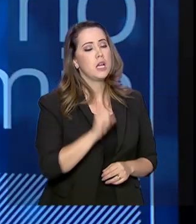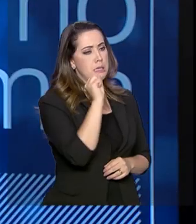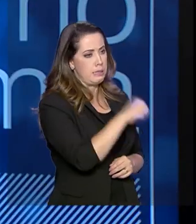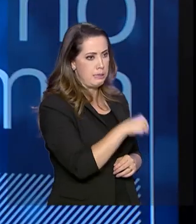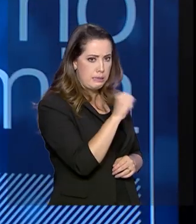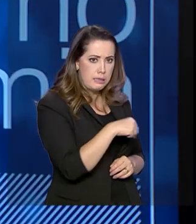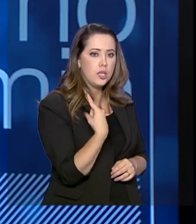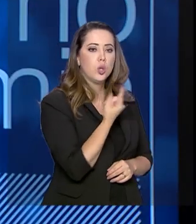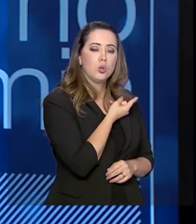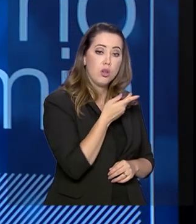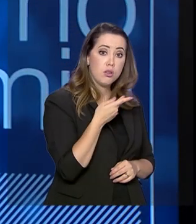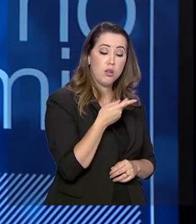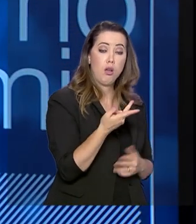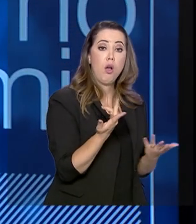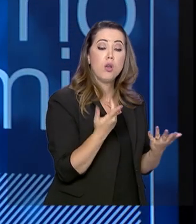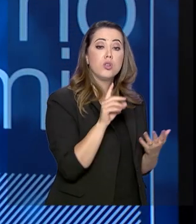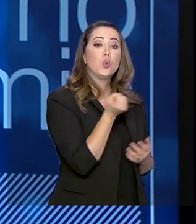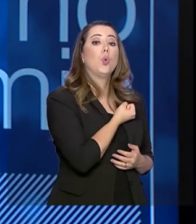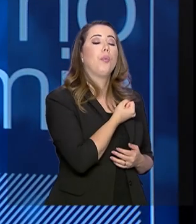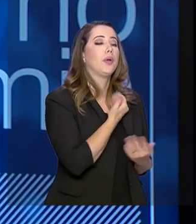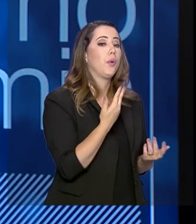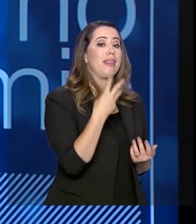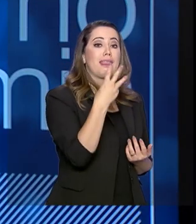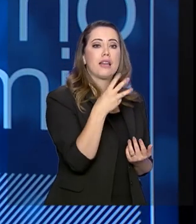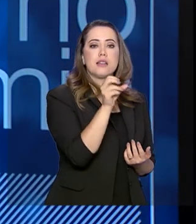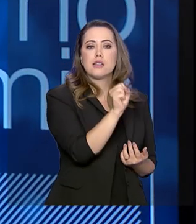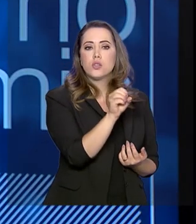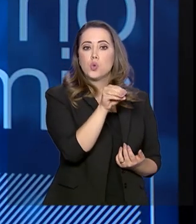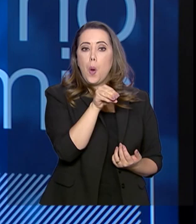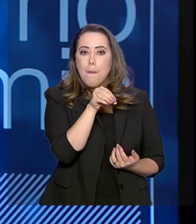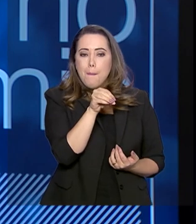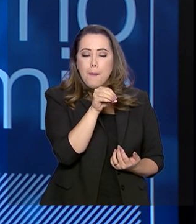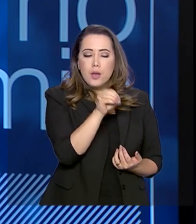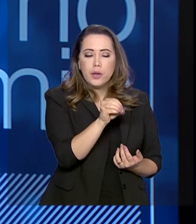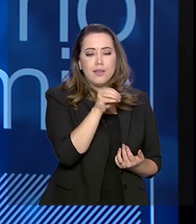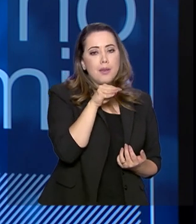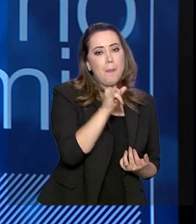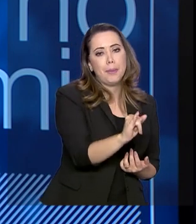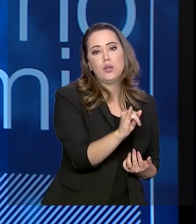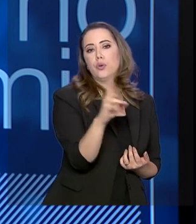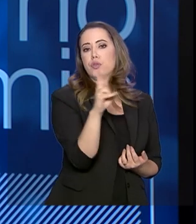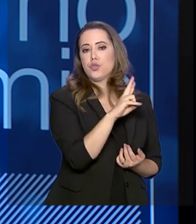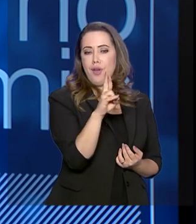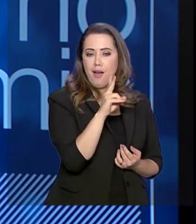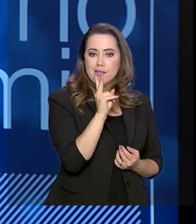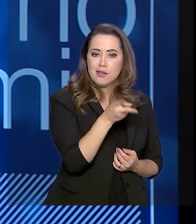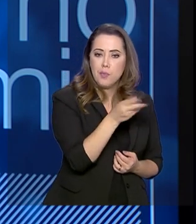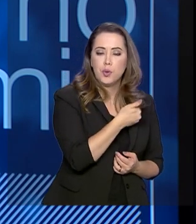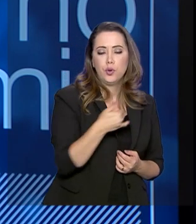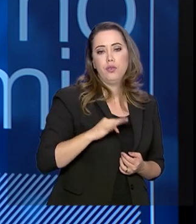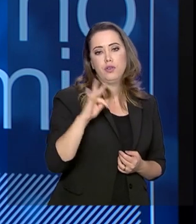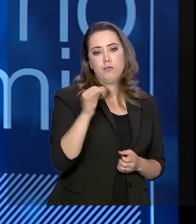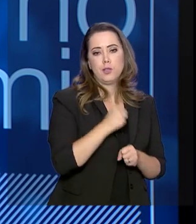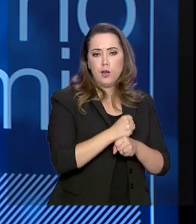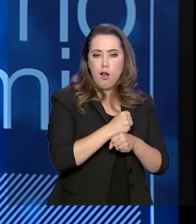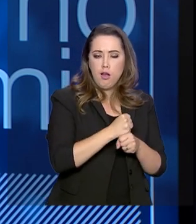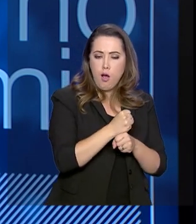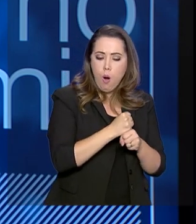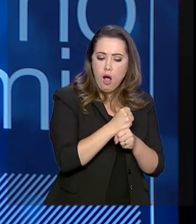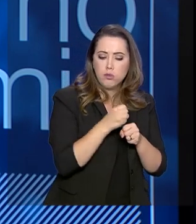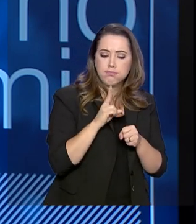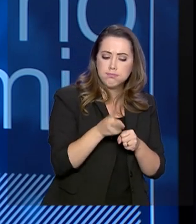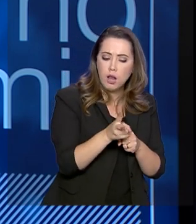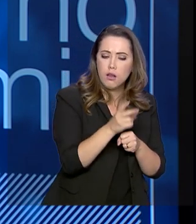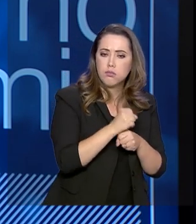falando de 380 bilhões de reais que a União transfere anualmente para Estados,